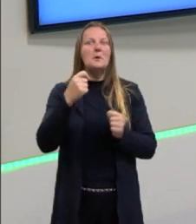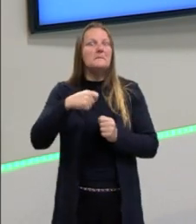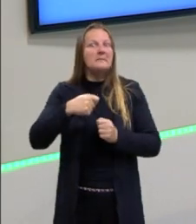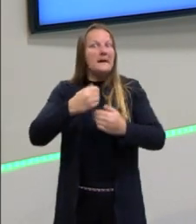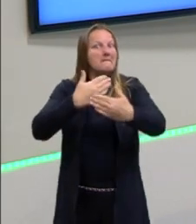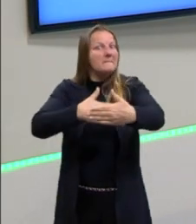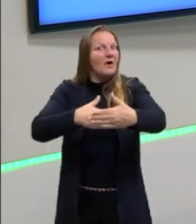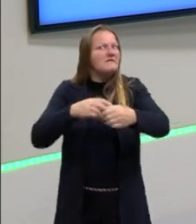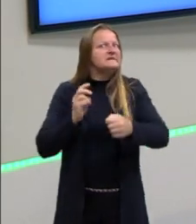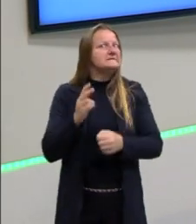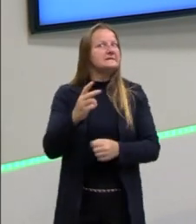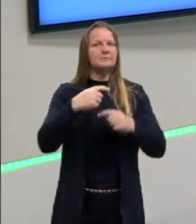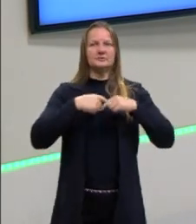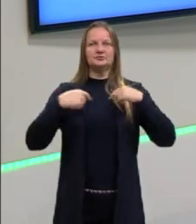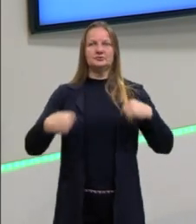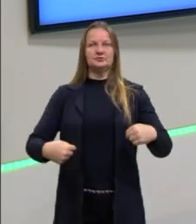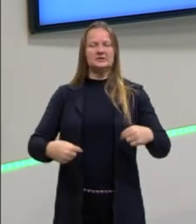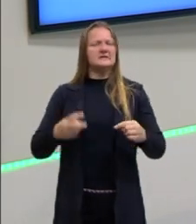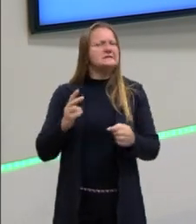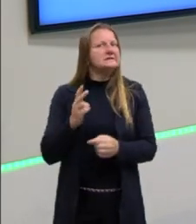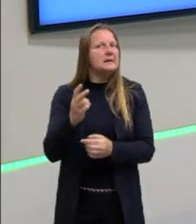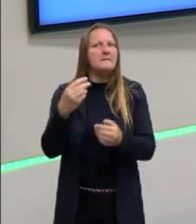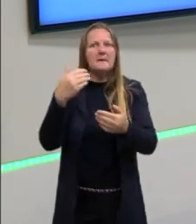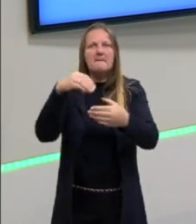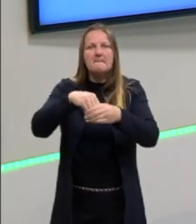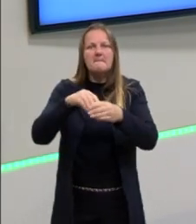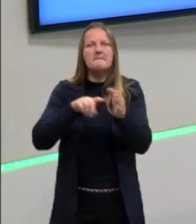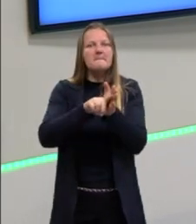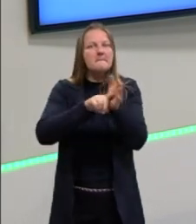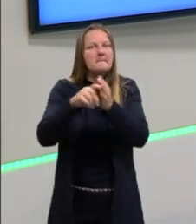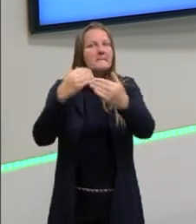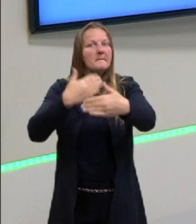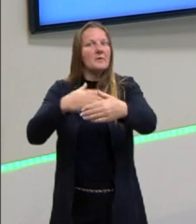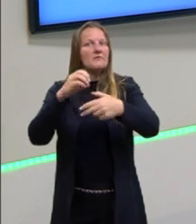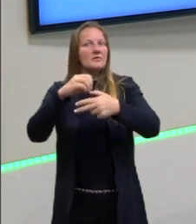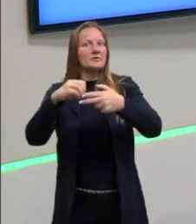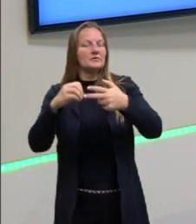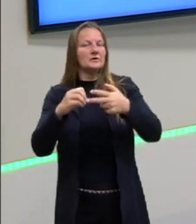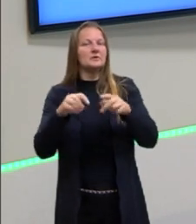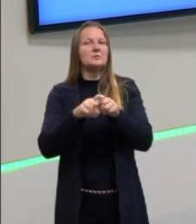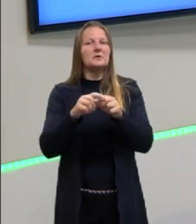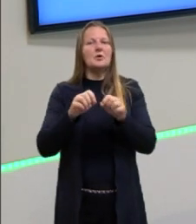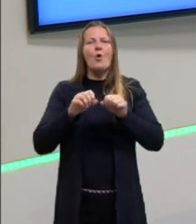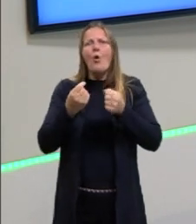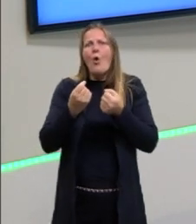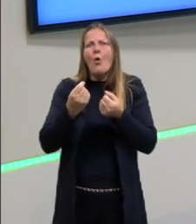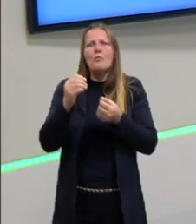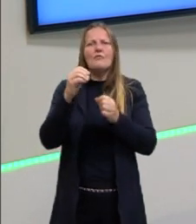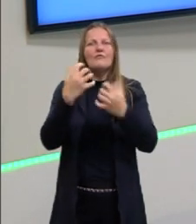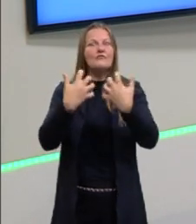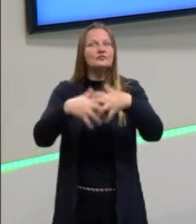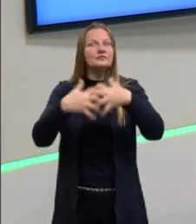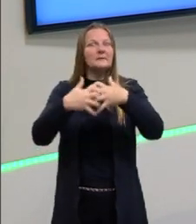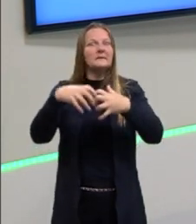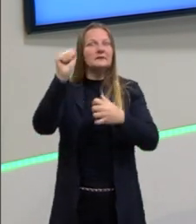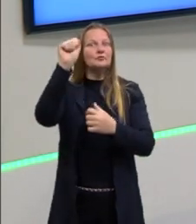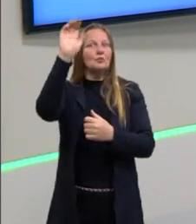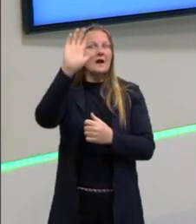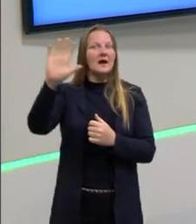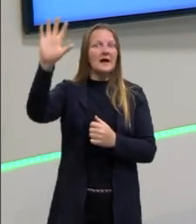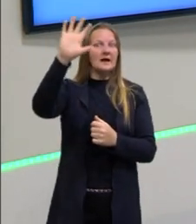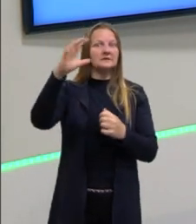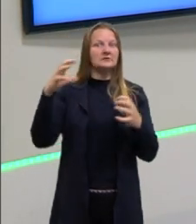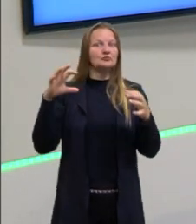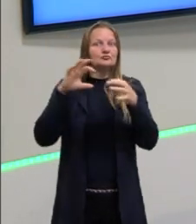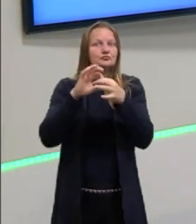questões aí sobre a China e algumas questões sobre o mercado asiático aí, né, com esses países, né, que são